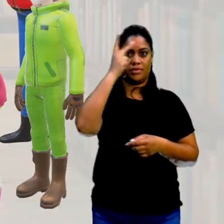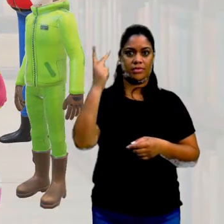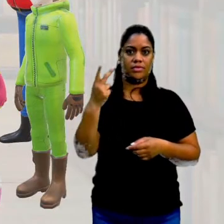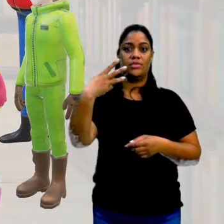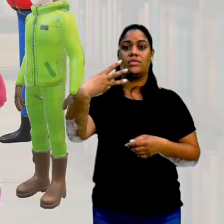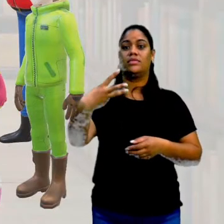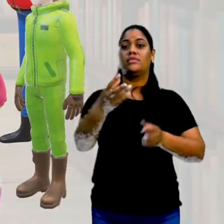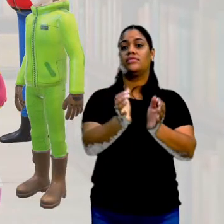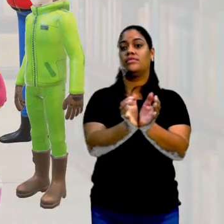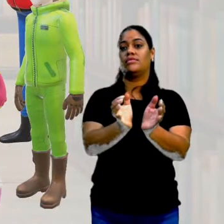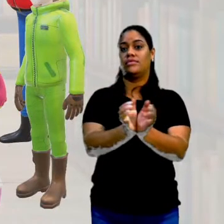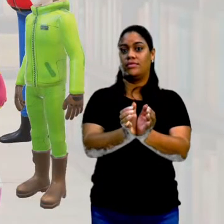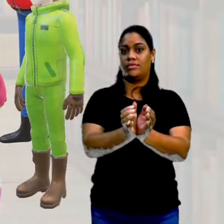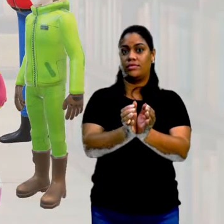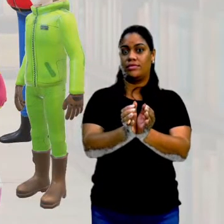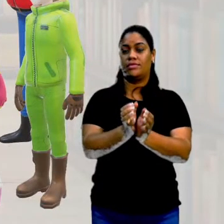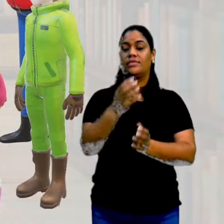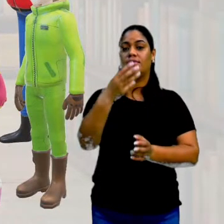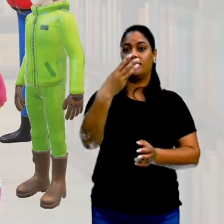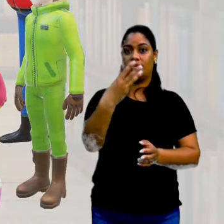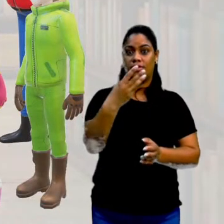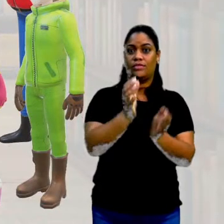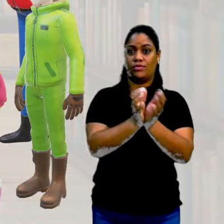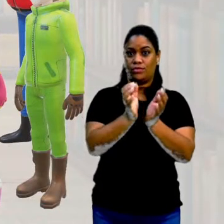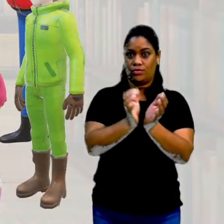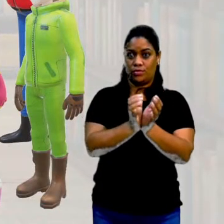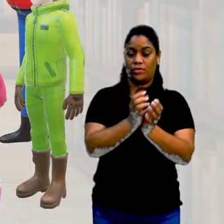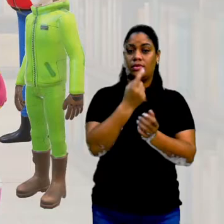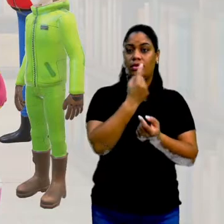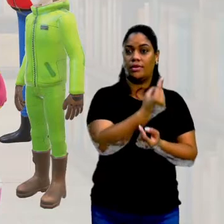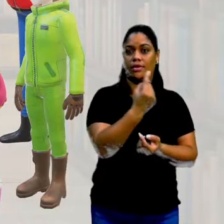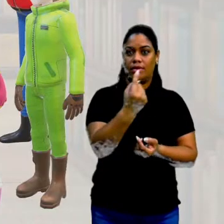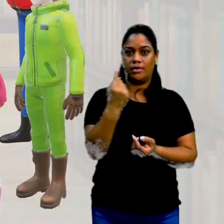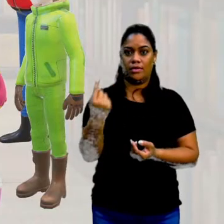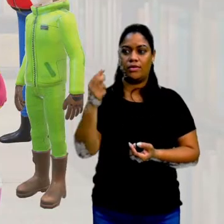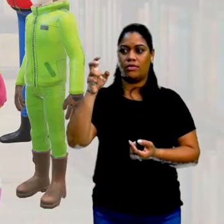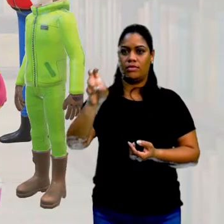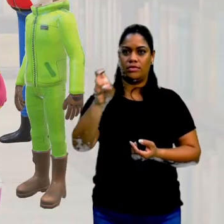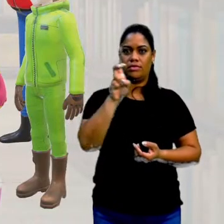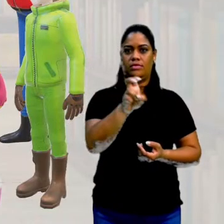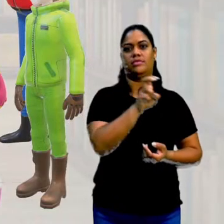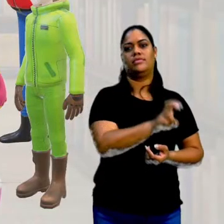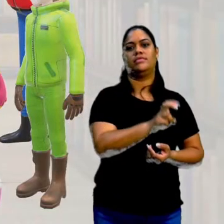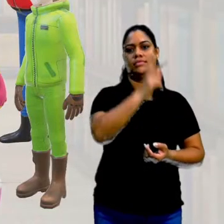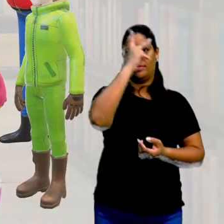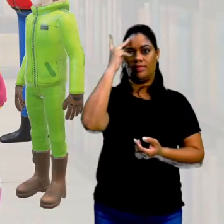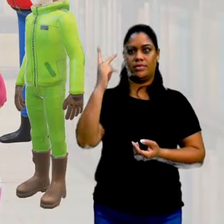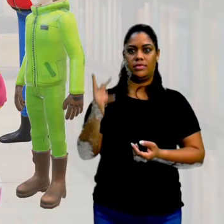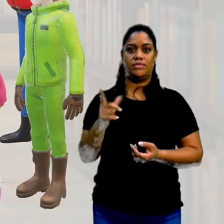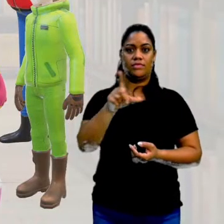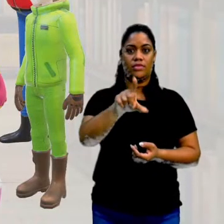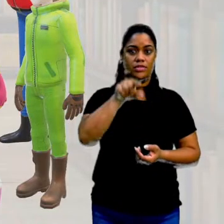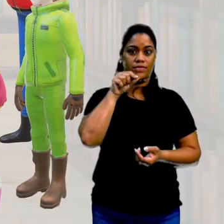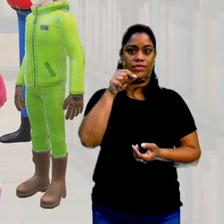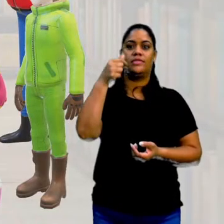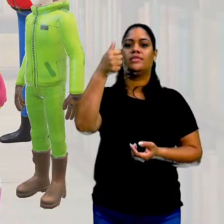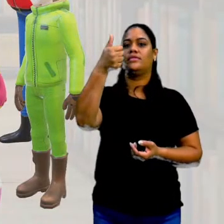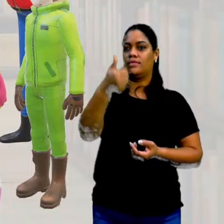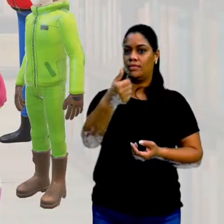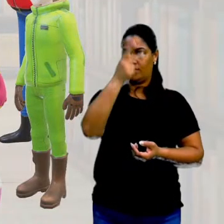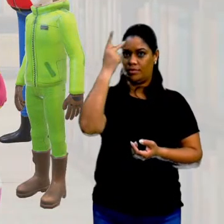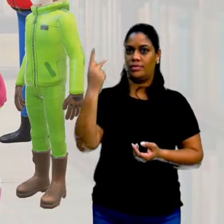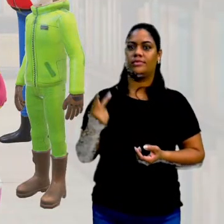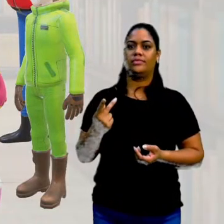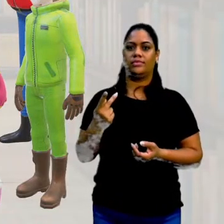em 3 grupos, vão ser 3 grupos de 5, está bom? Então, a cada 5 pessoas, a gente vai escolher uma.